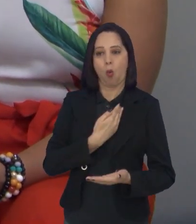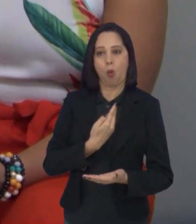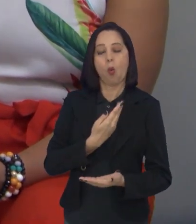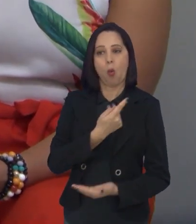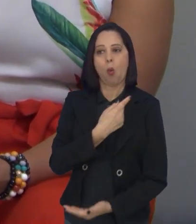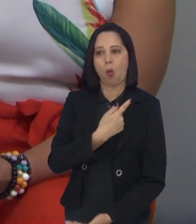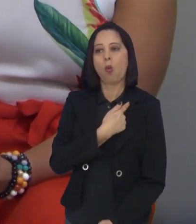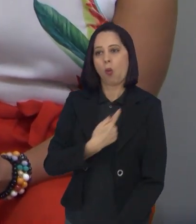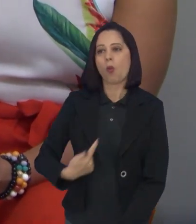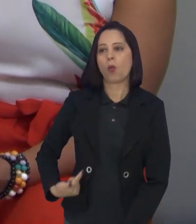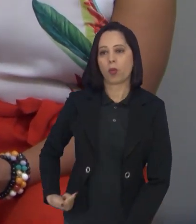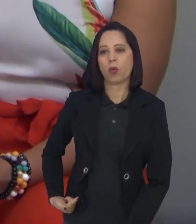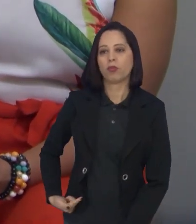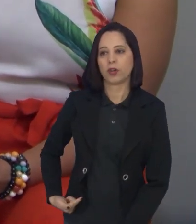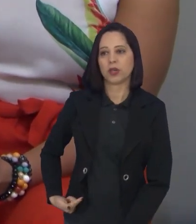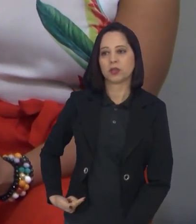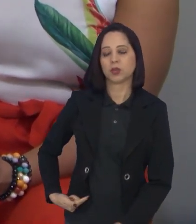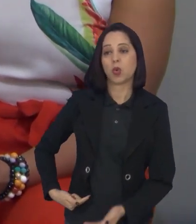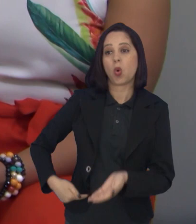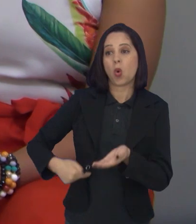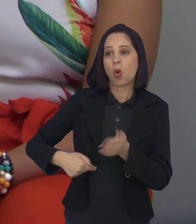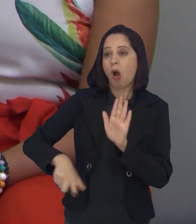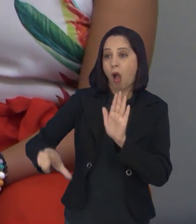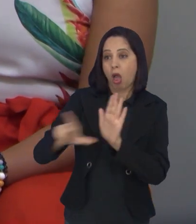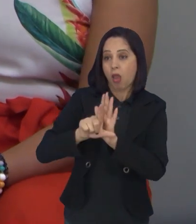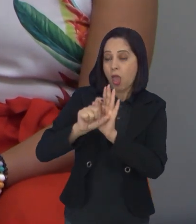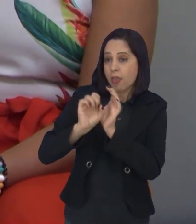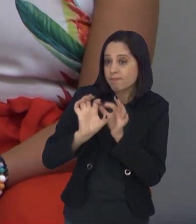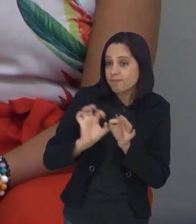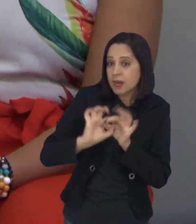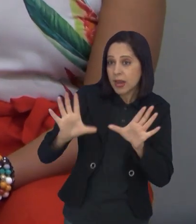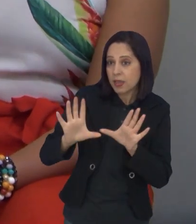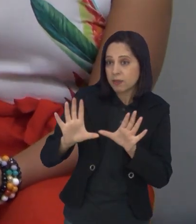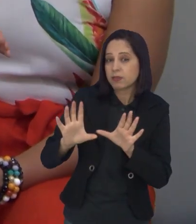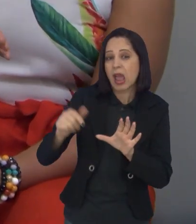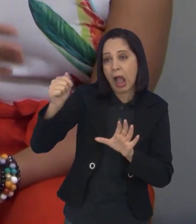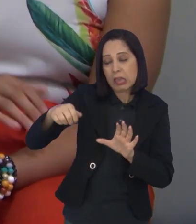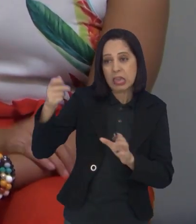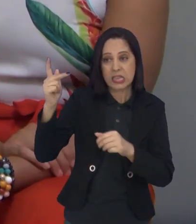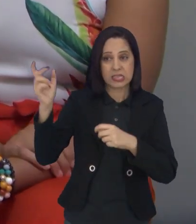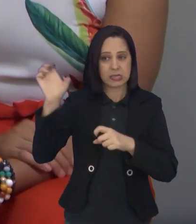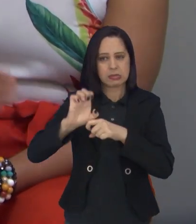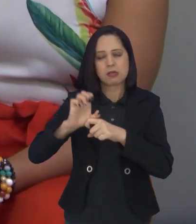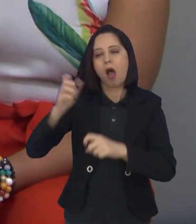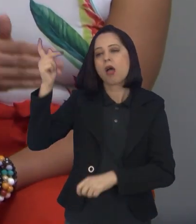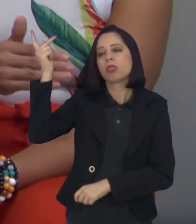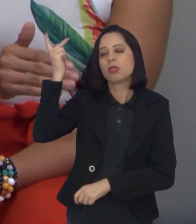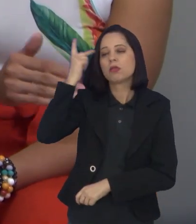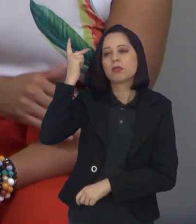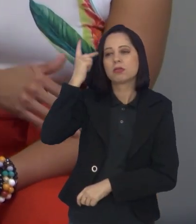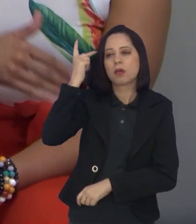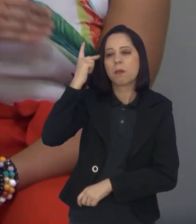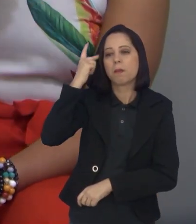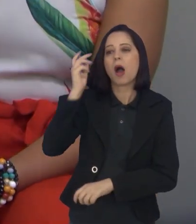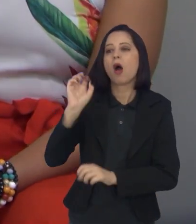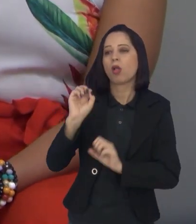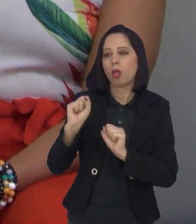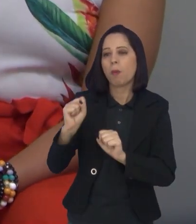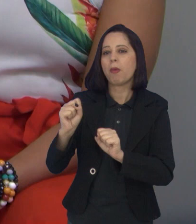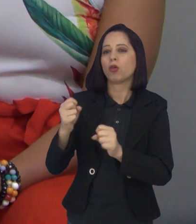regulamentação da distribuição gratuita pelo SUS no estado de São Paulo, né? Agora no final de 2023.